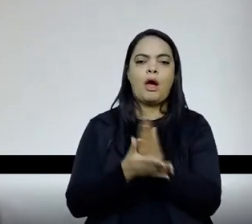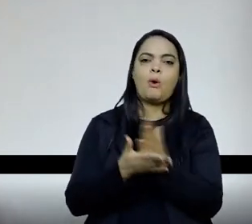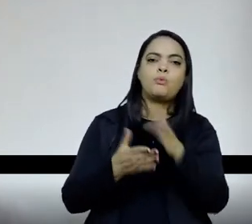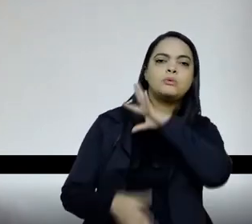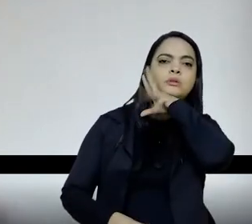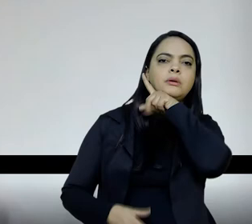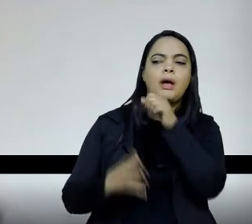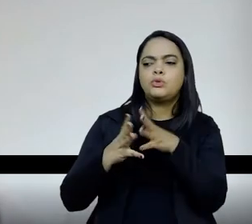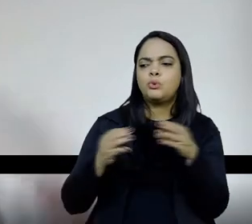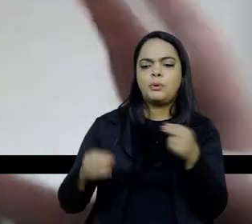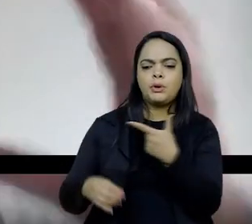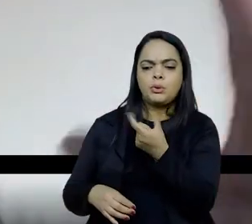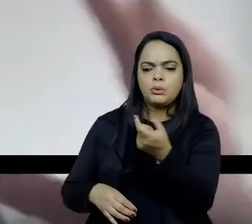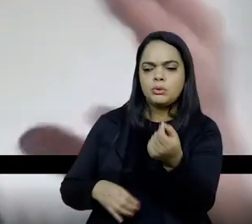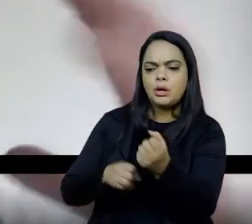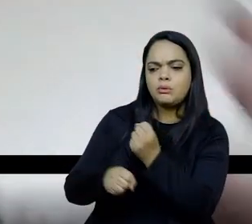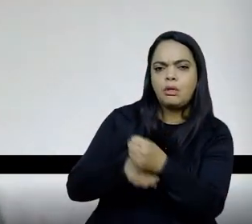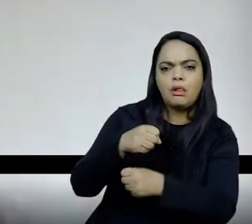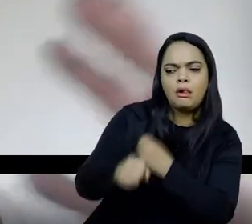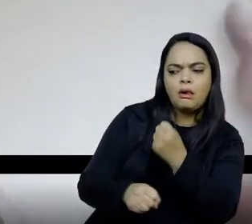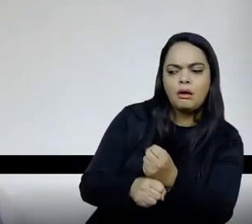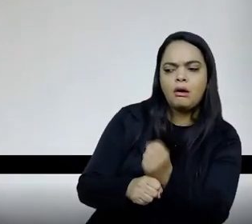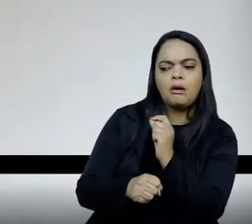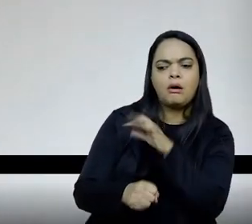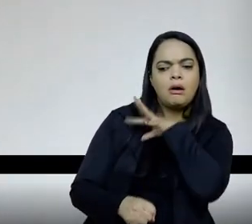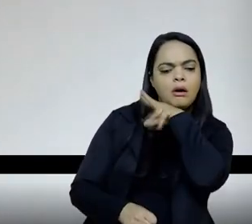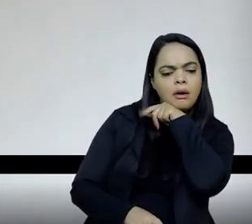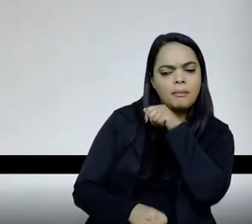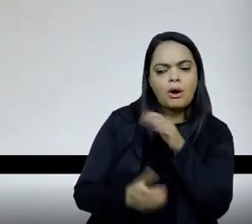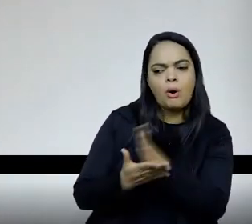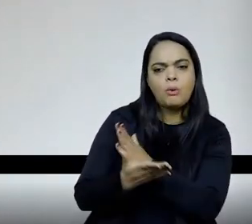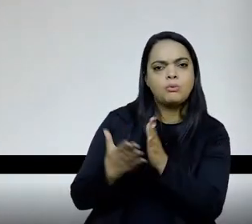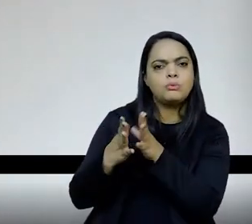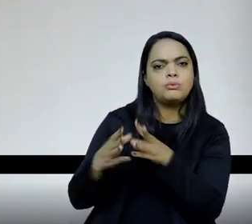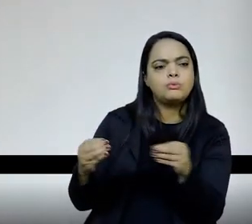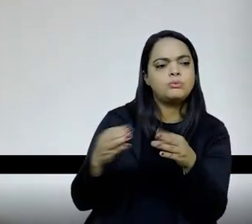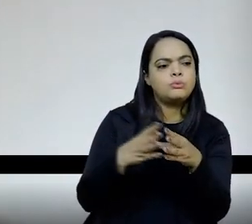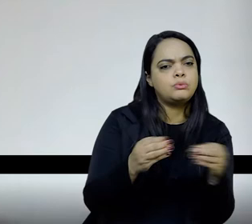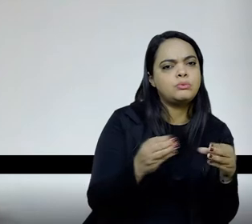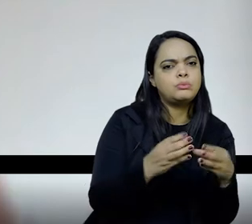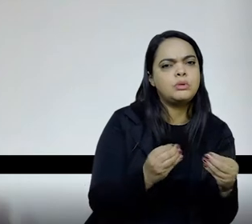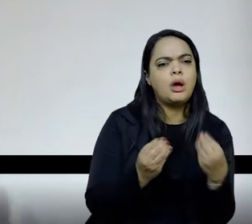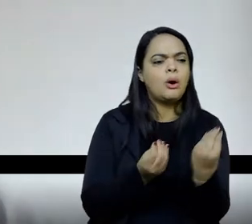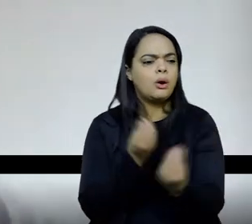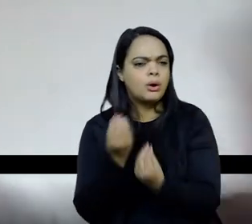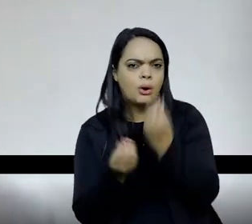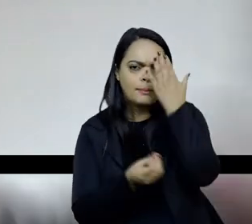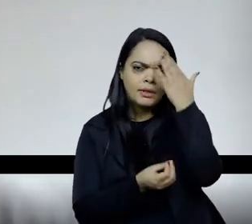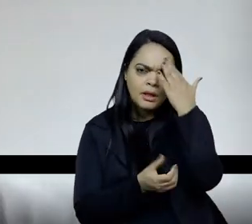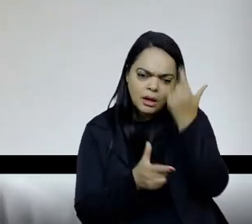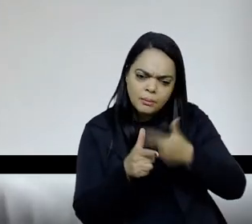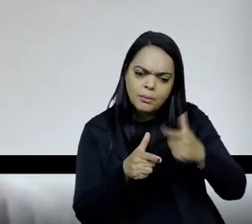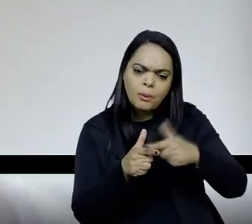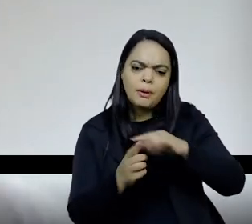fauna, sabe assim, isso é parte do que a gente está querendo entender com o problema do planeta, etc. Então,